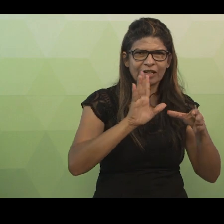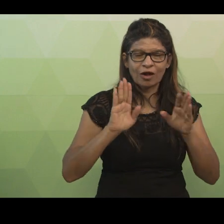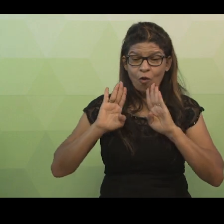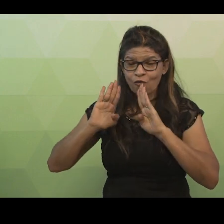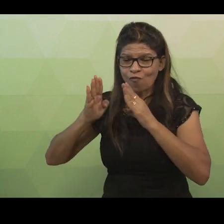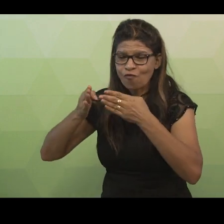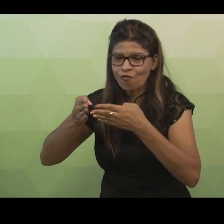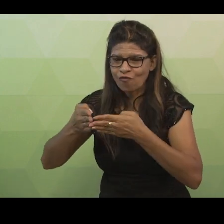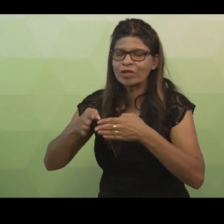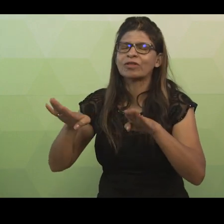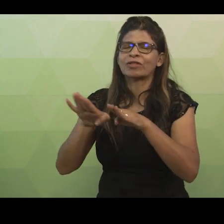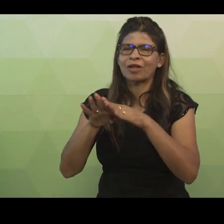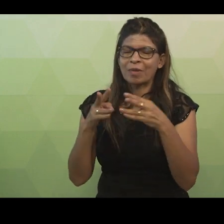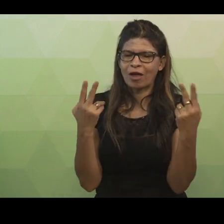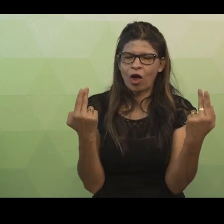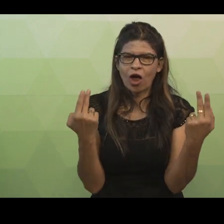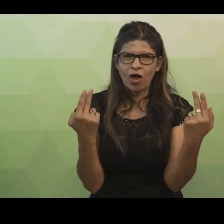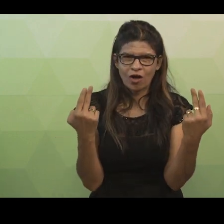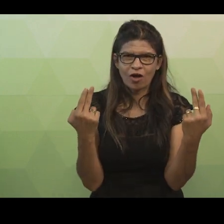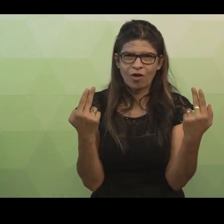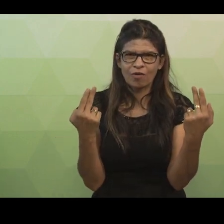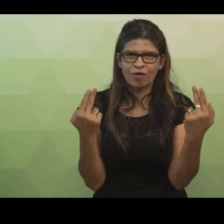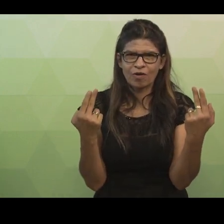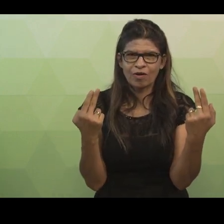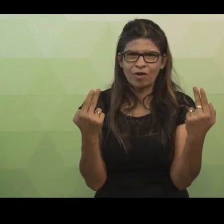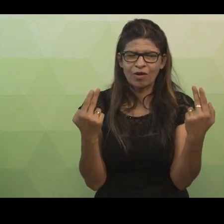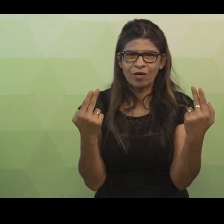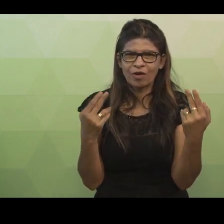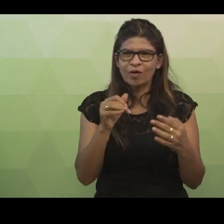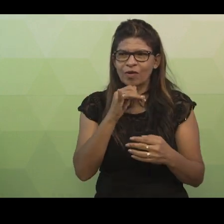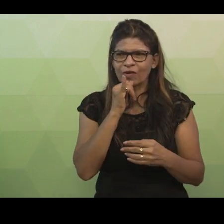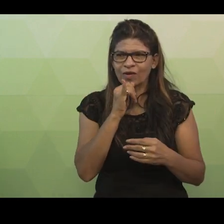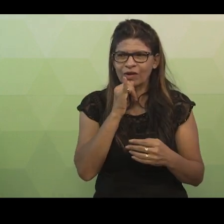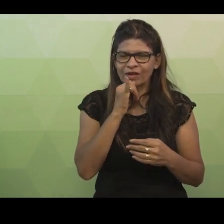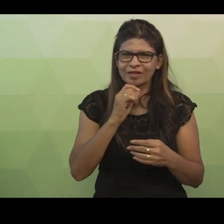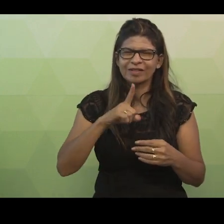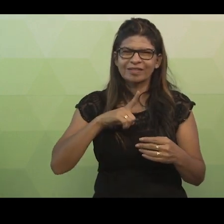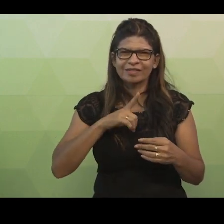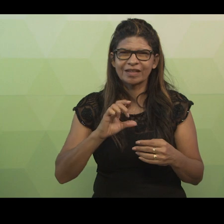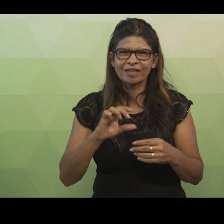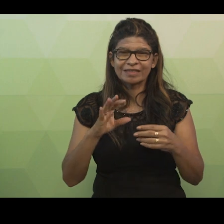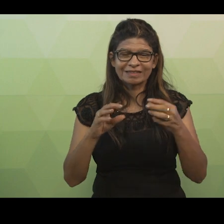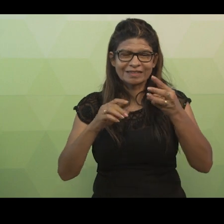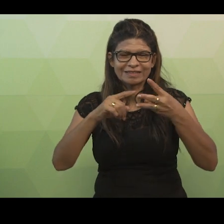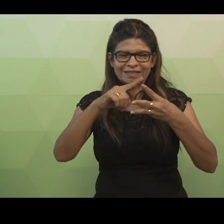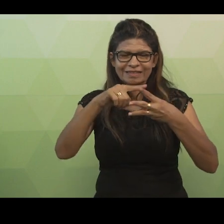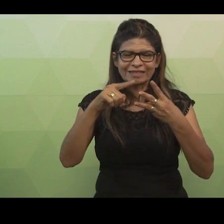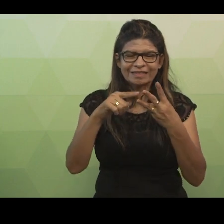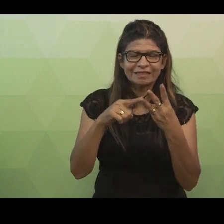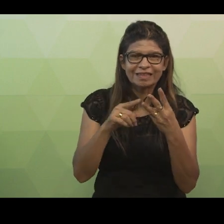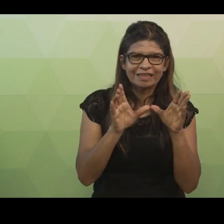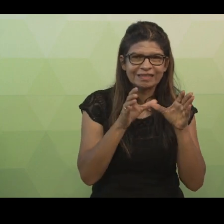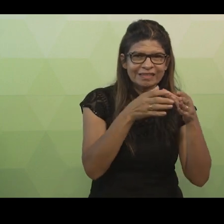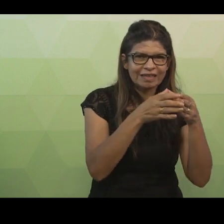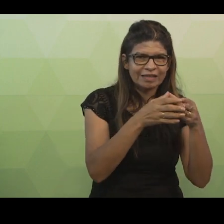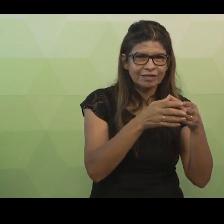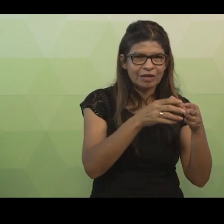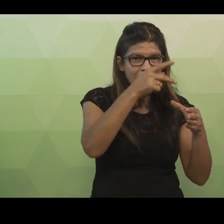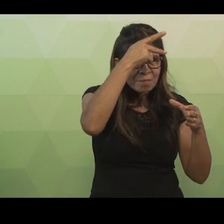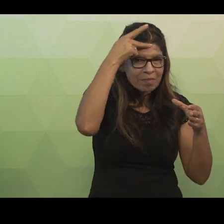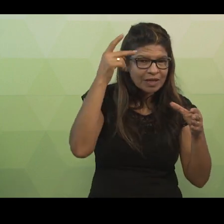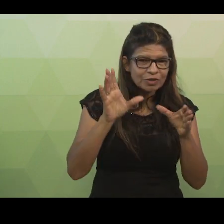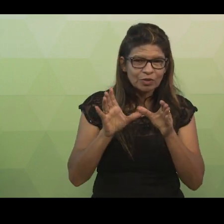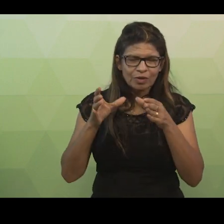classes específicas também podem. Neste exemplo, temos definidas três classes. Pessoa, pessoa